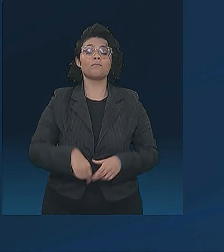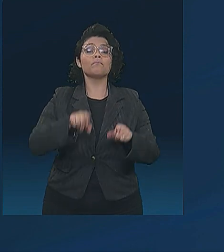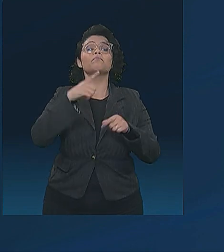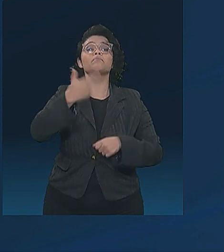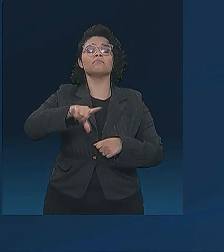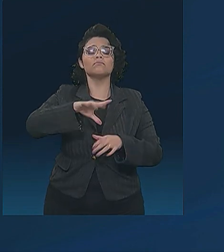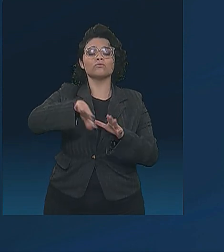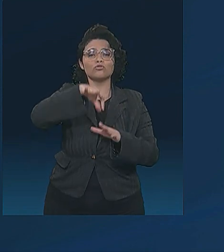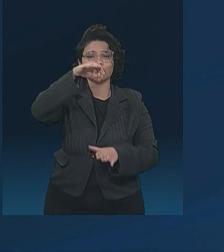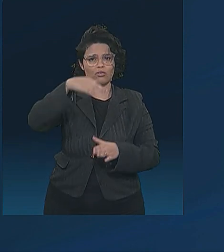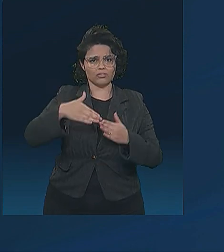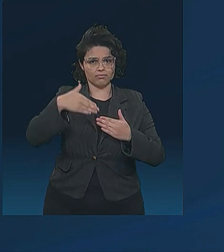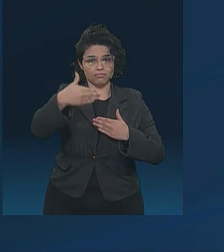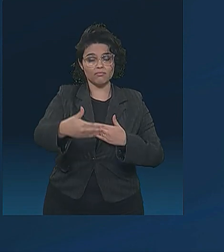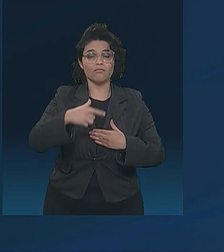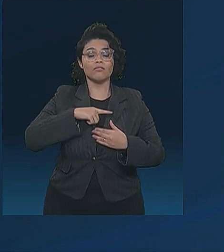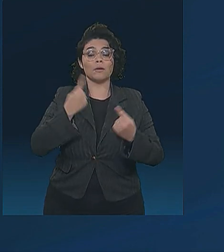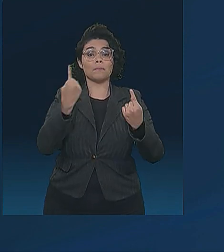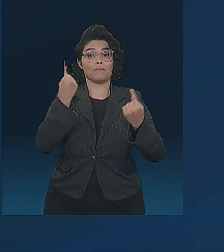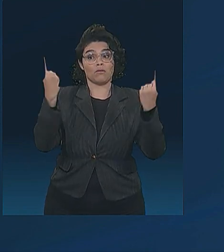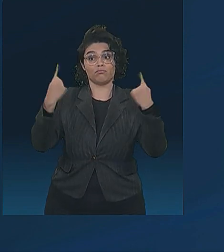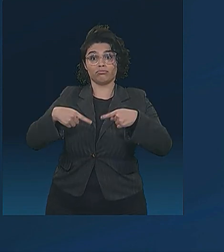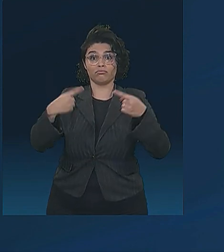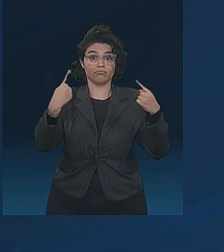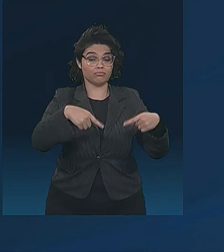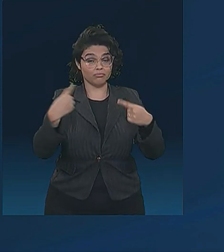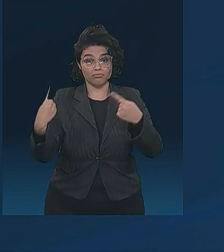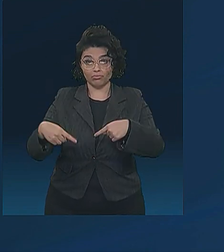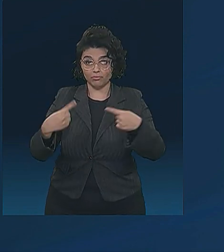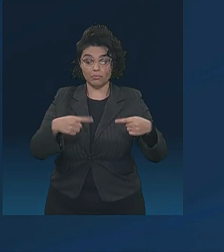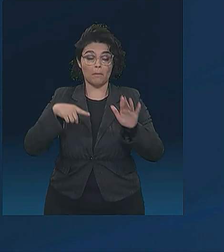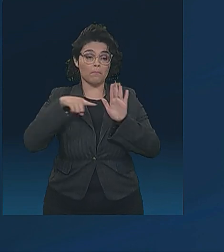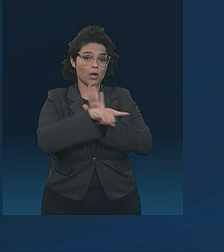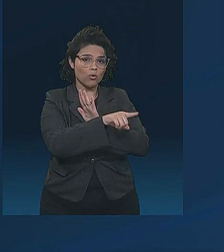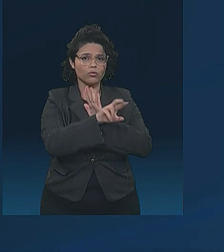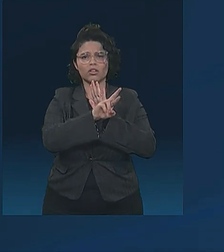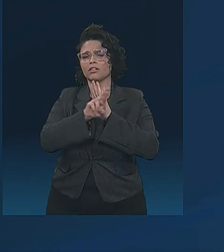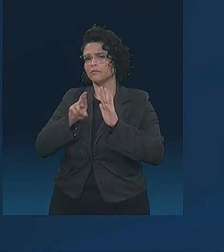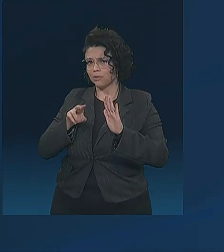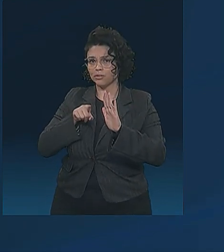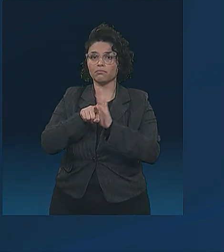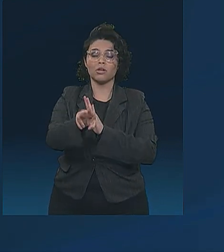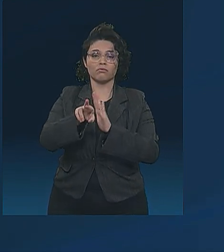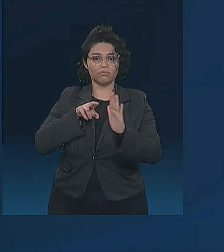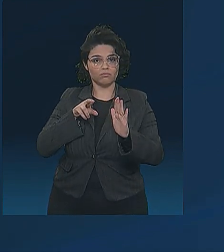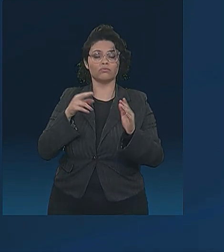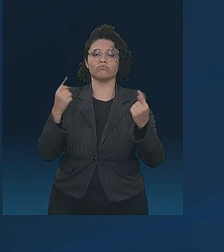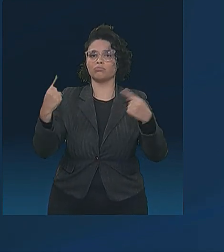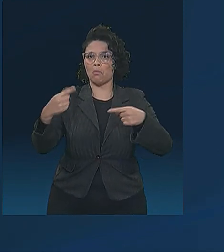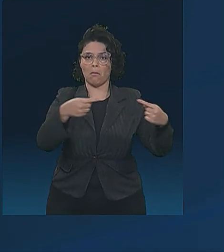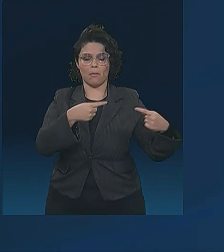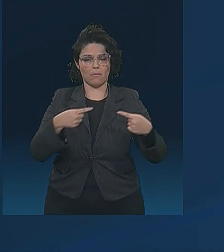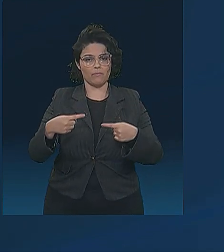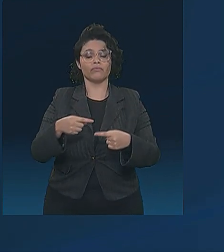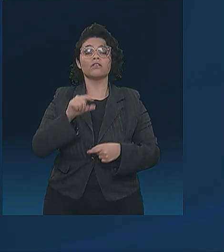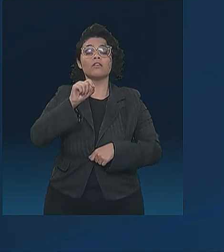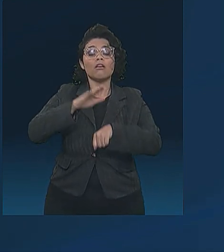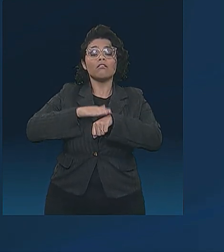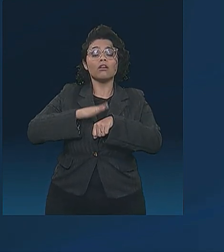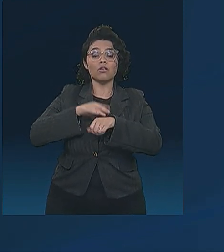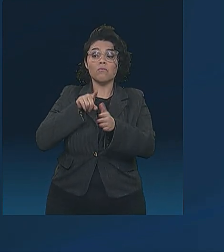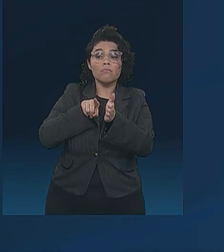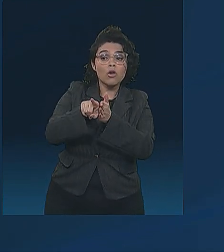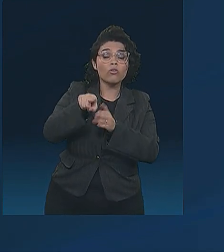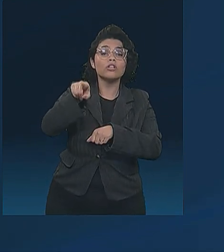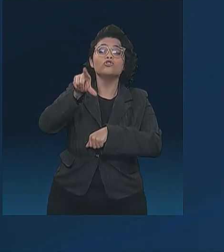sorteio, a primeira rodada de confronto direto. Todos perguntam e todos respondem. O candidato escolhe quem vai responder e tem